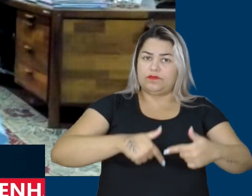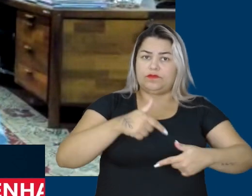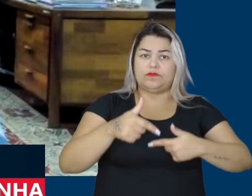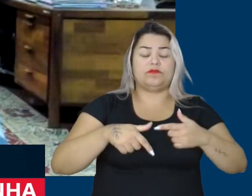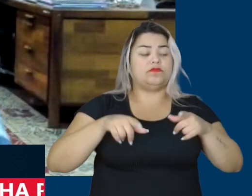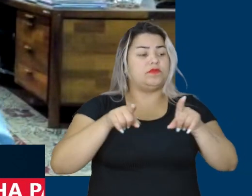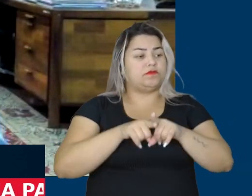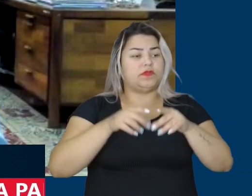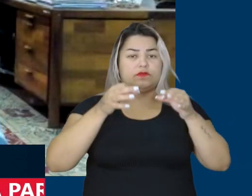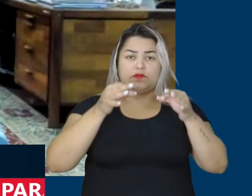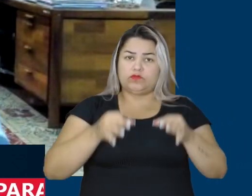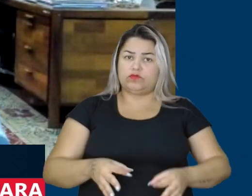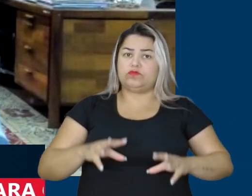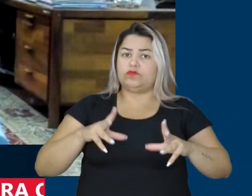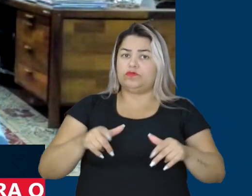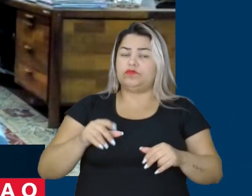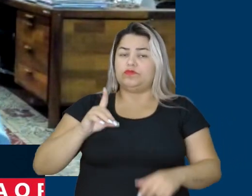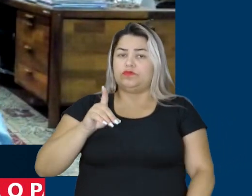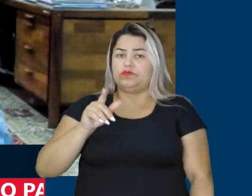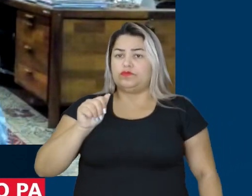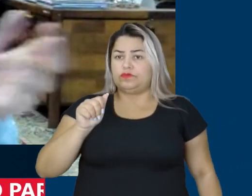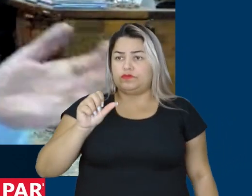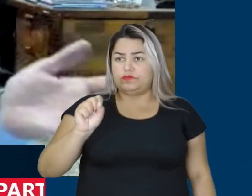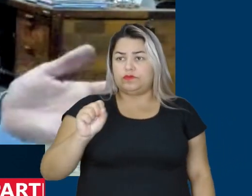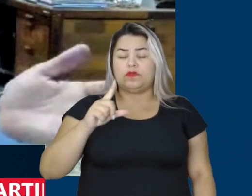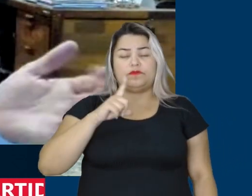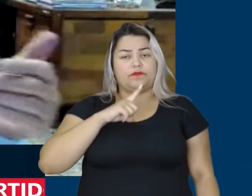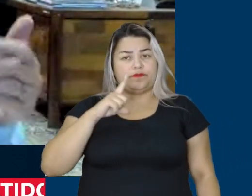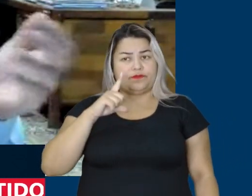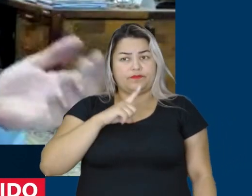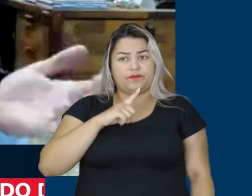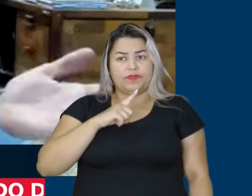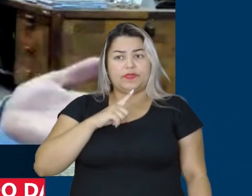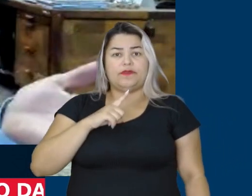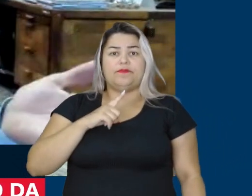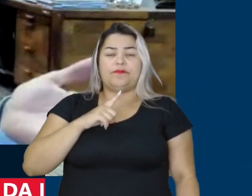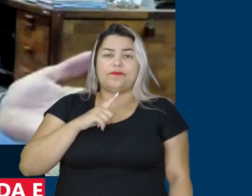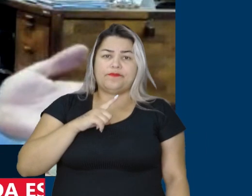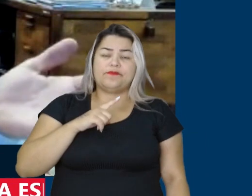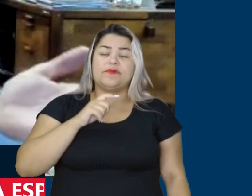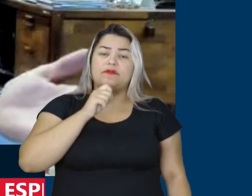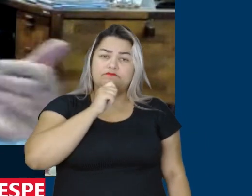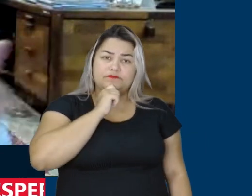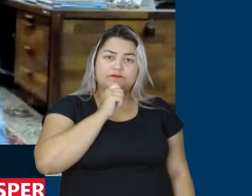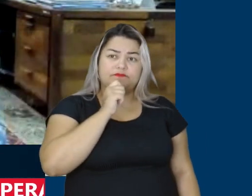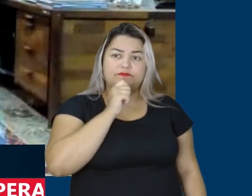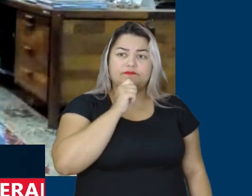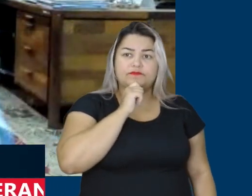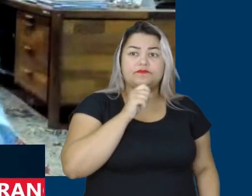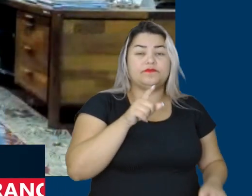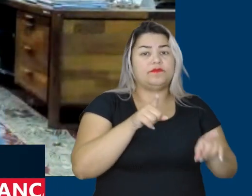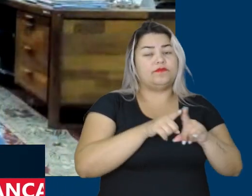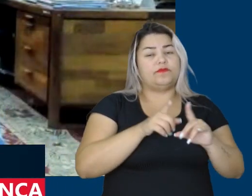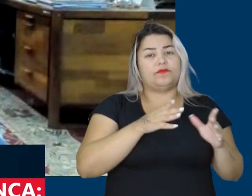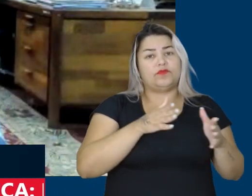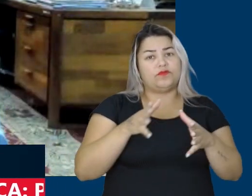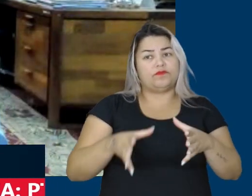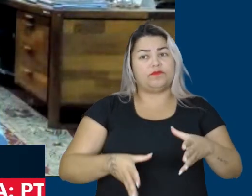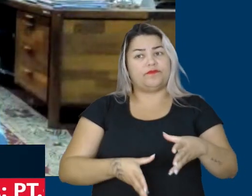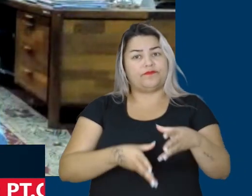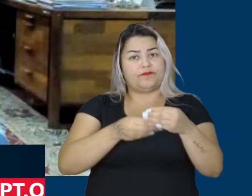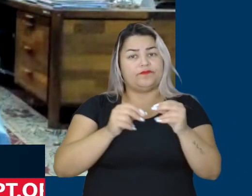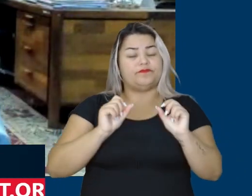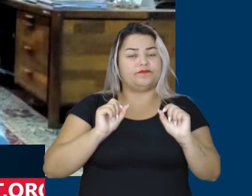corretamente os dados que eles têm. Inclusive, um dado que tem dados que ainda está em processo de implantação,